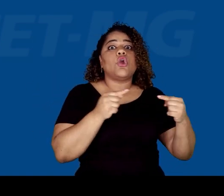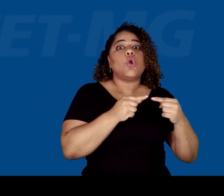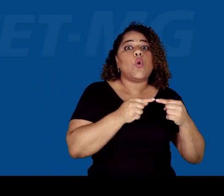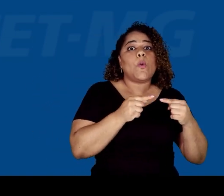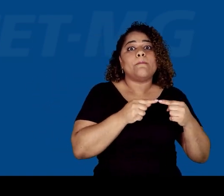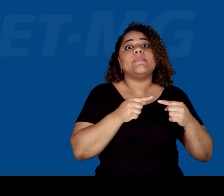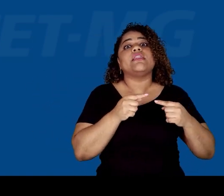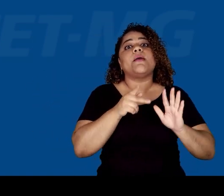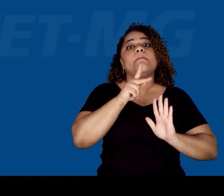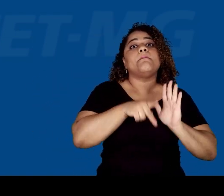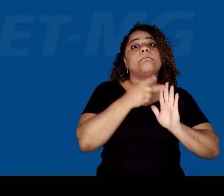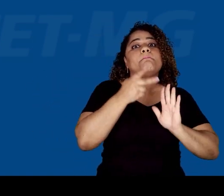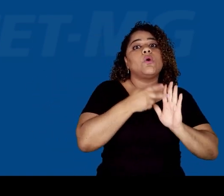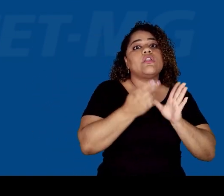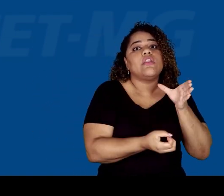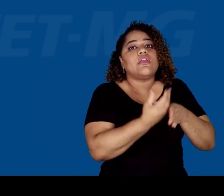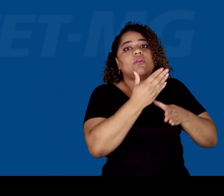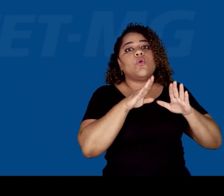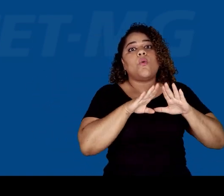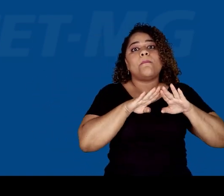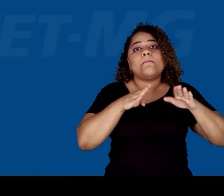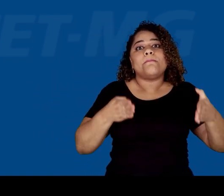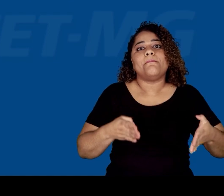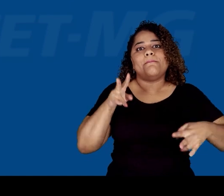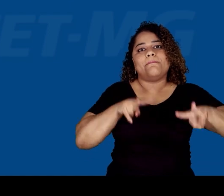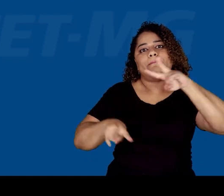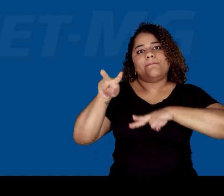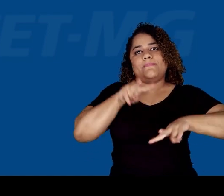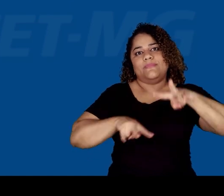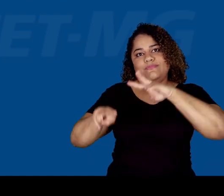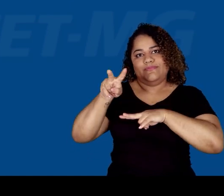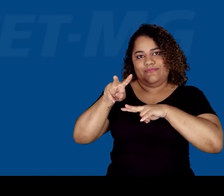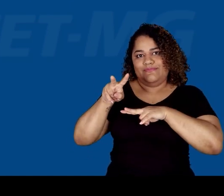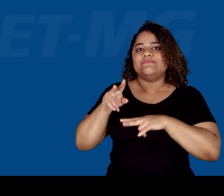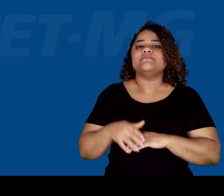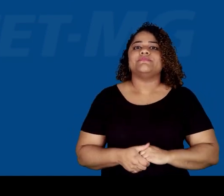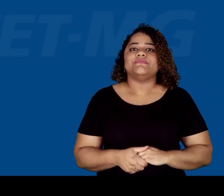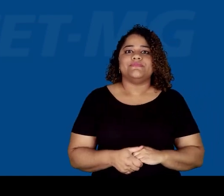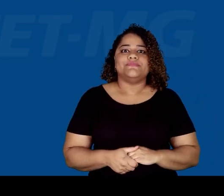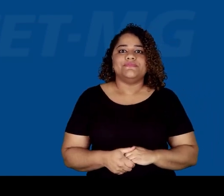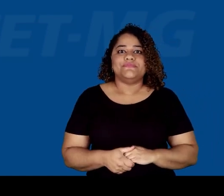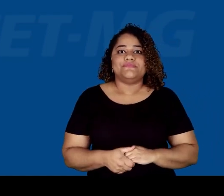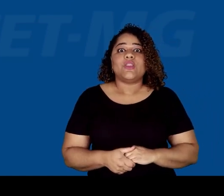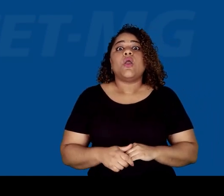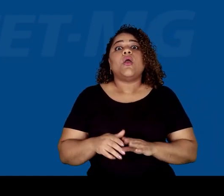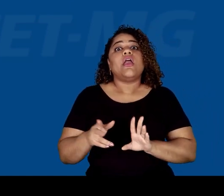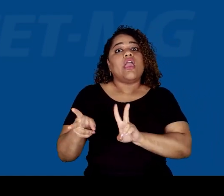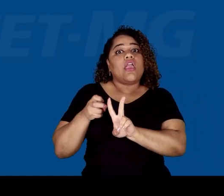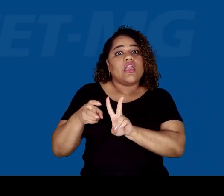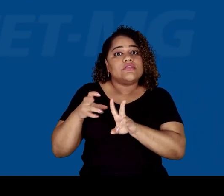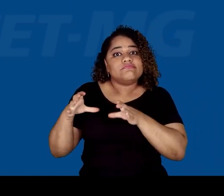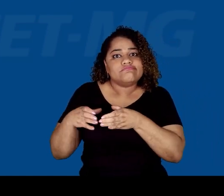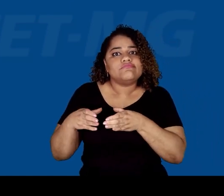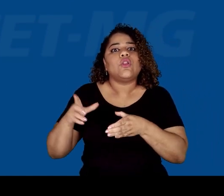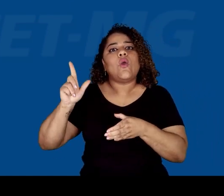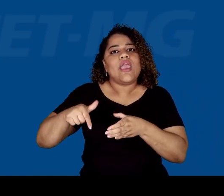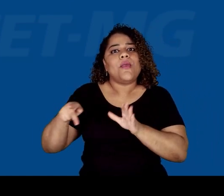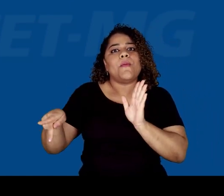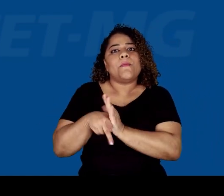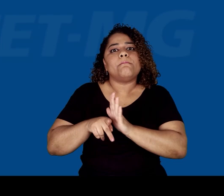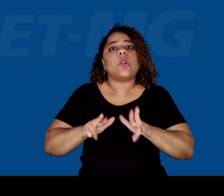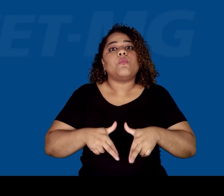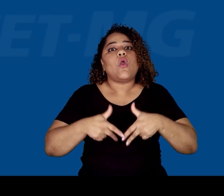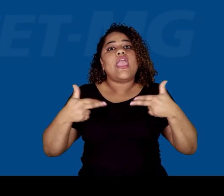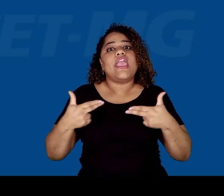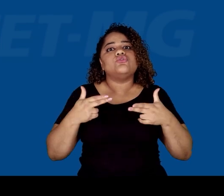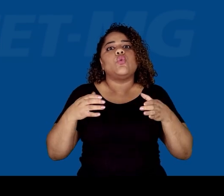designada por portaria institucional específica para esta finalidade. Os povos indígenas do Brasil pertencem a diferentes